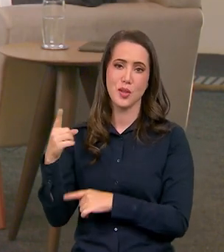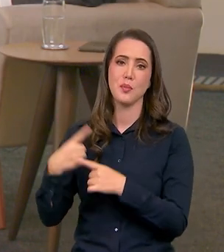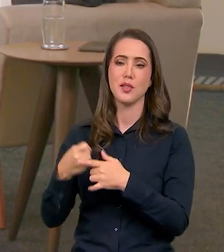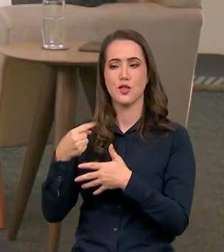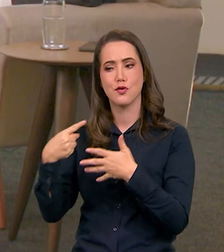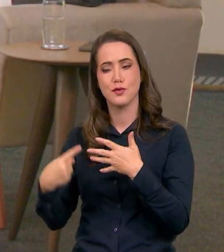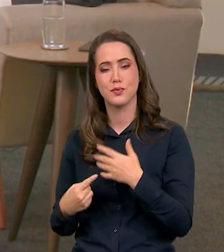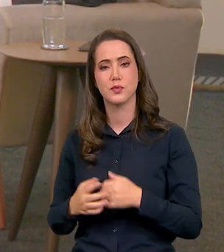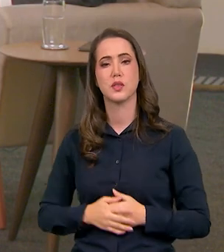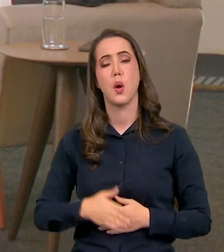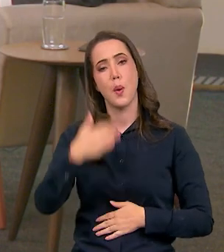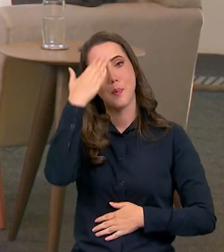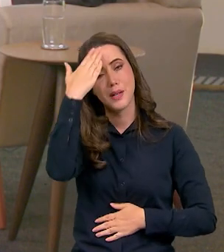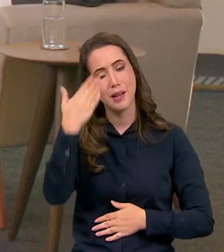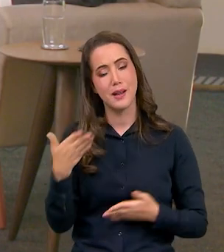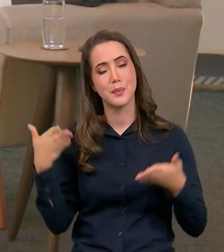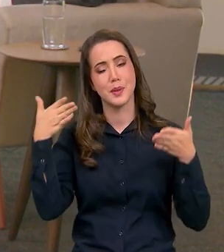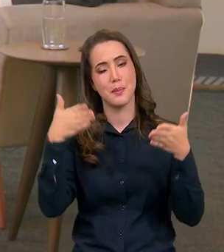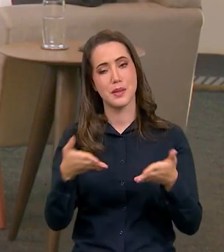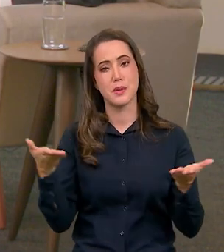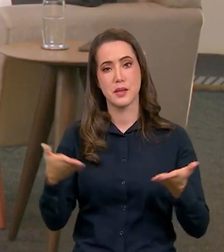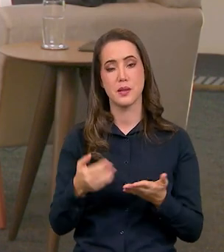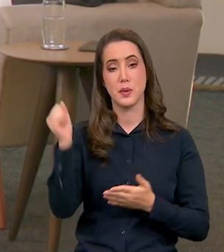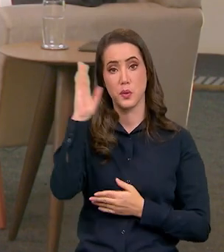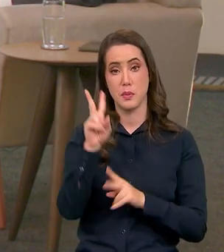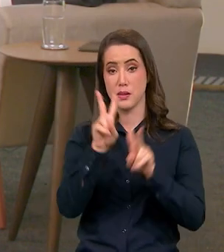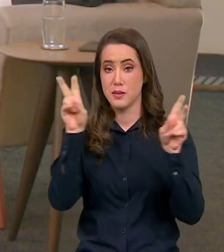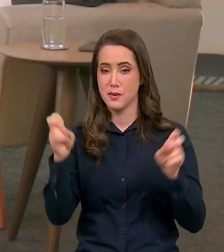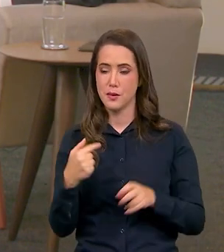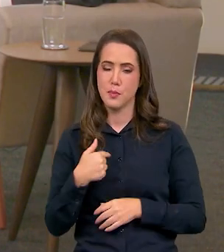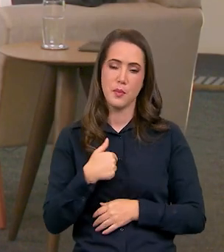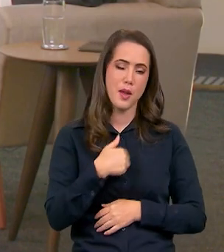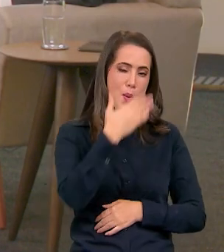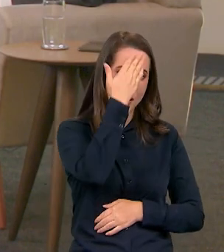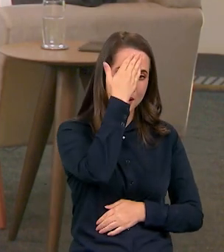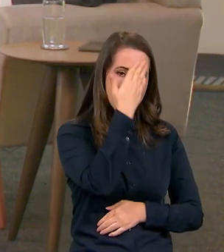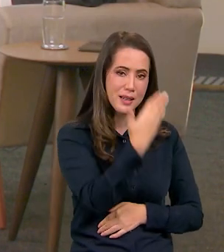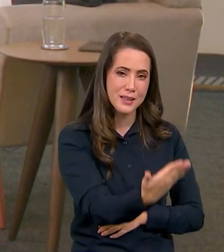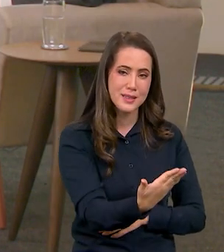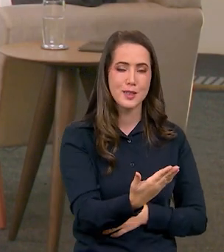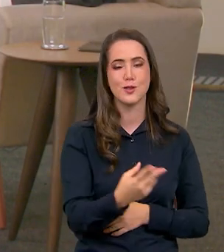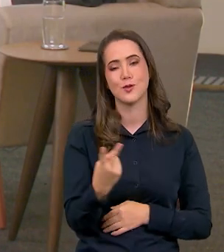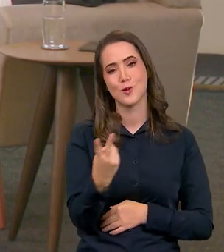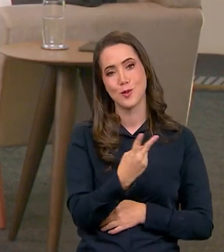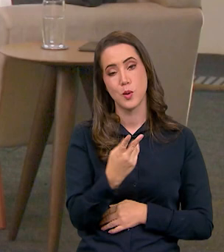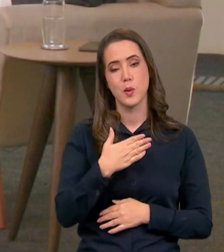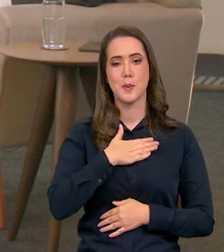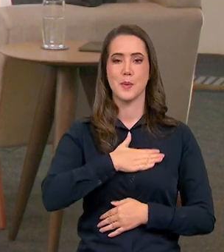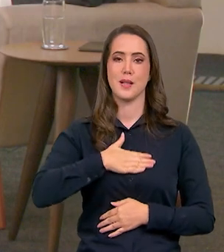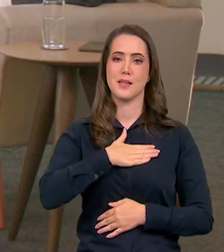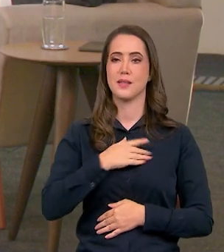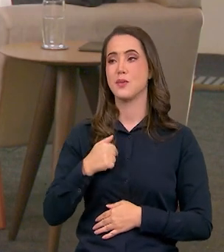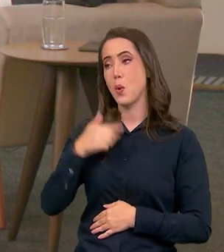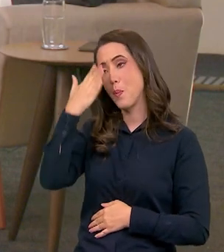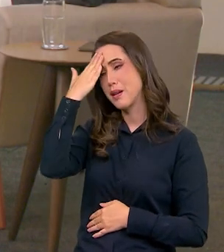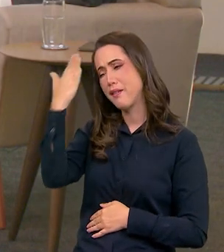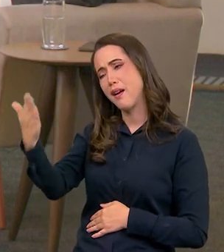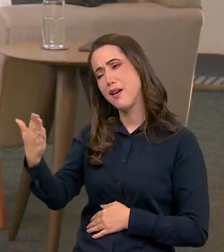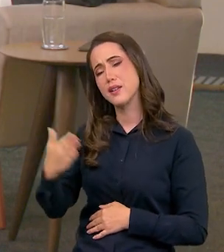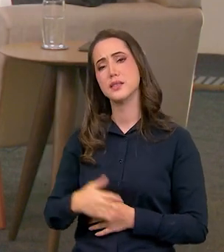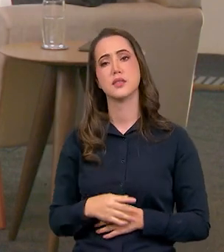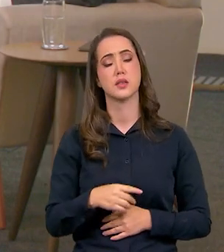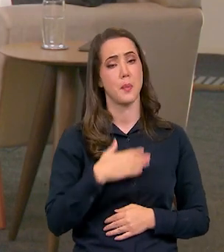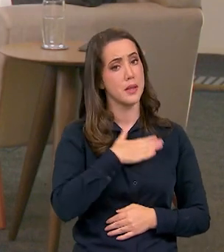muito obrigado pela participação conosco aqui no Brasil em Pauta ministro eu que agradeço Paulo e Jaqueline muito obrigada ministro estar com